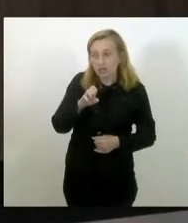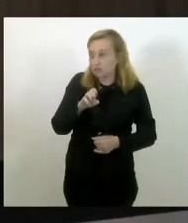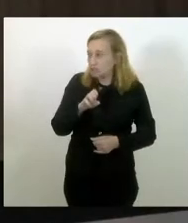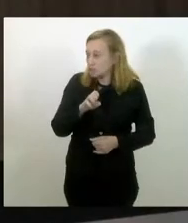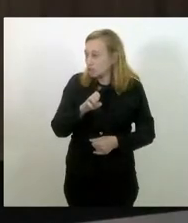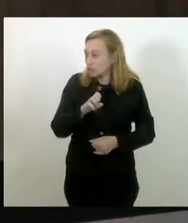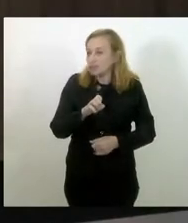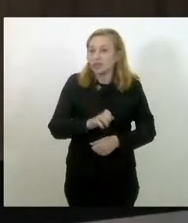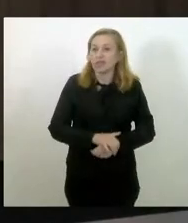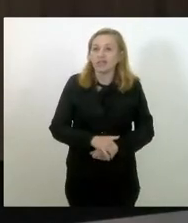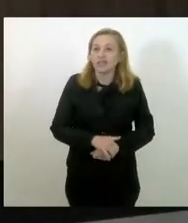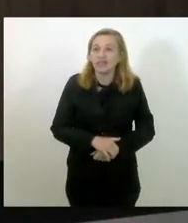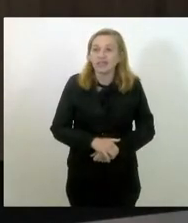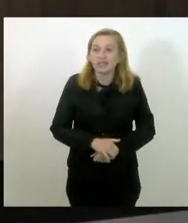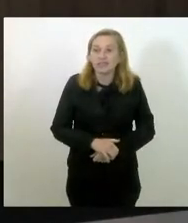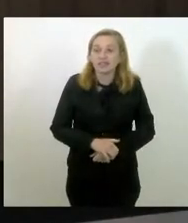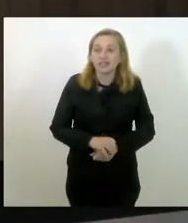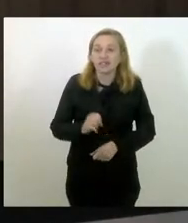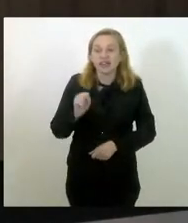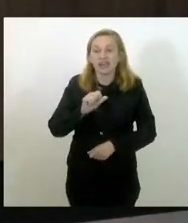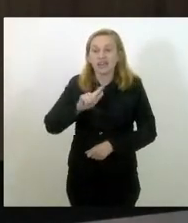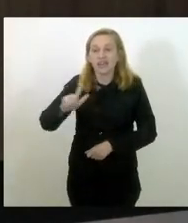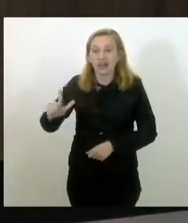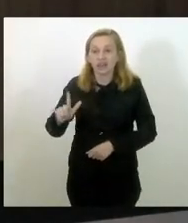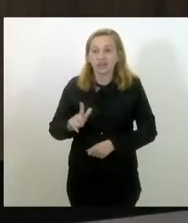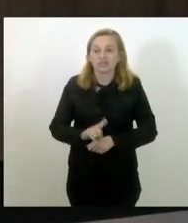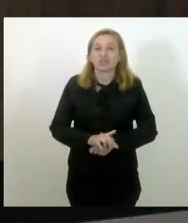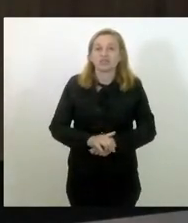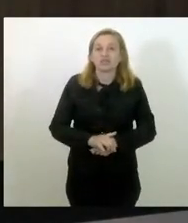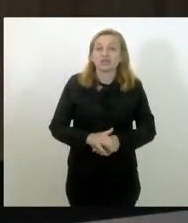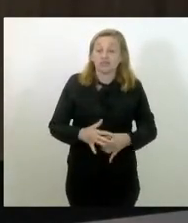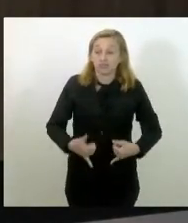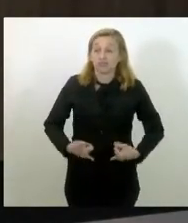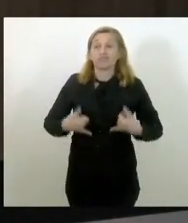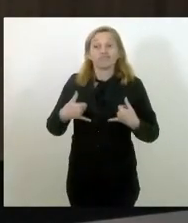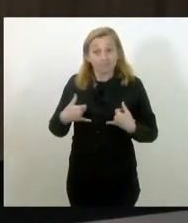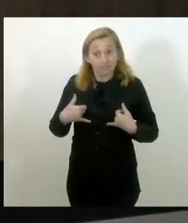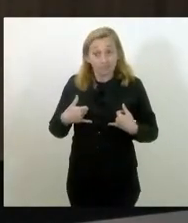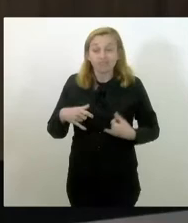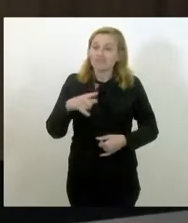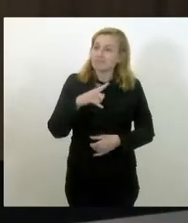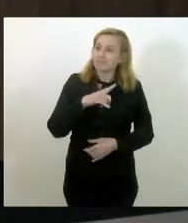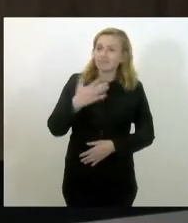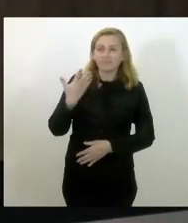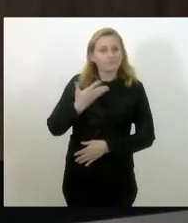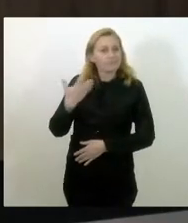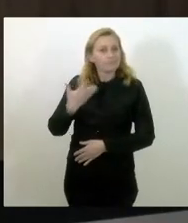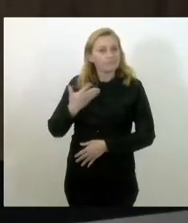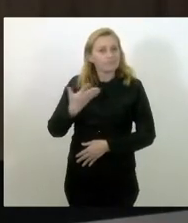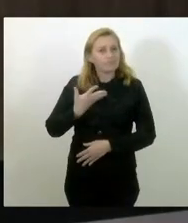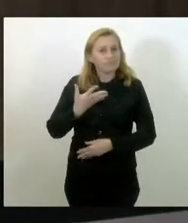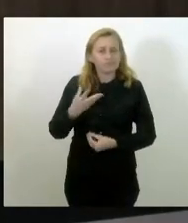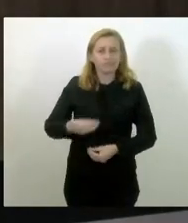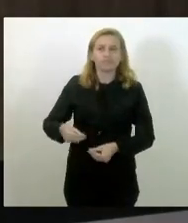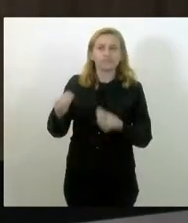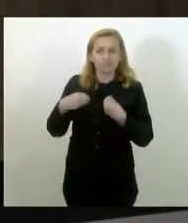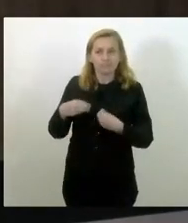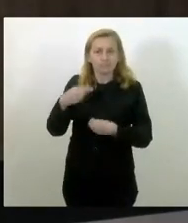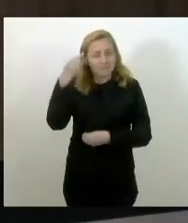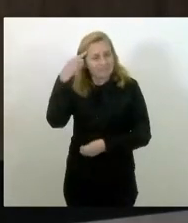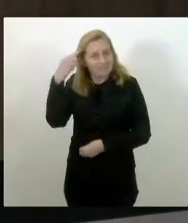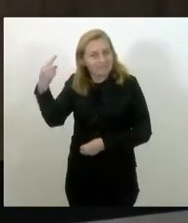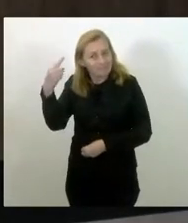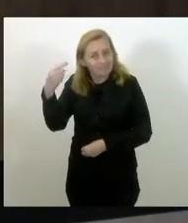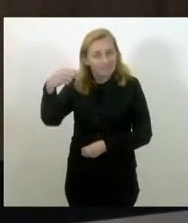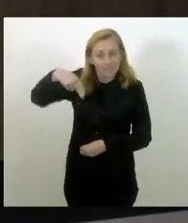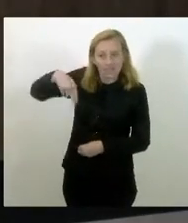voto em areal. Eu tenho a satisfação de ter um companheiro que me trouxe essa ideia, Nescau, que é